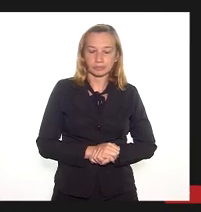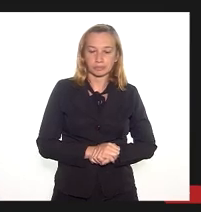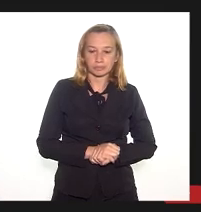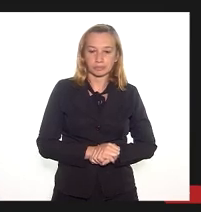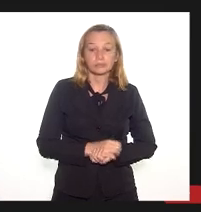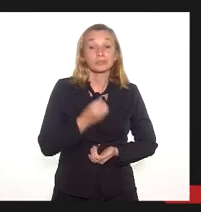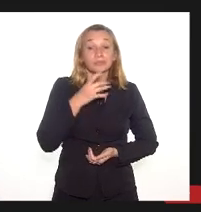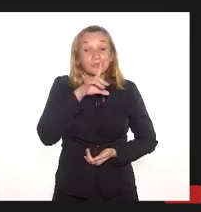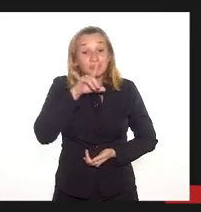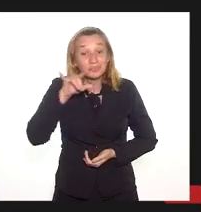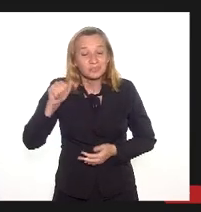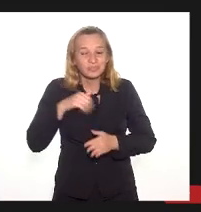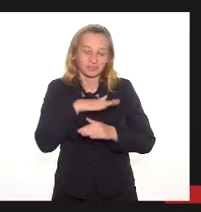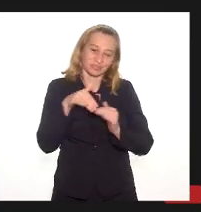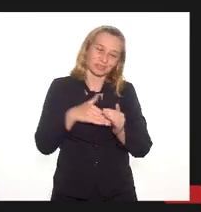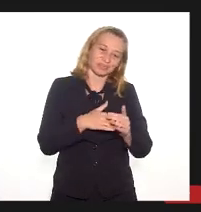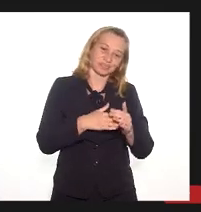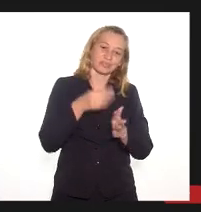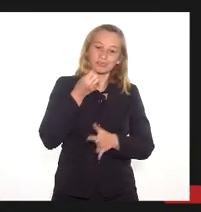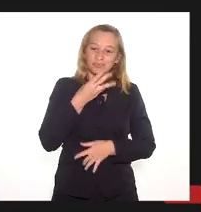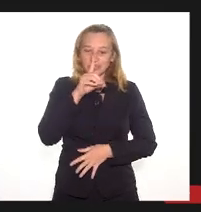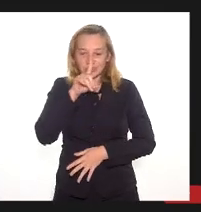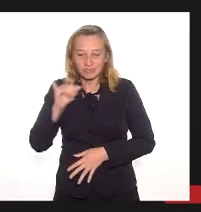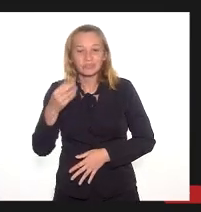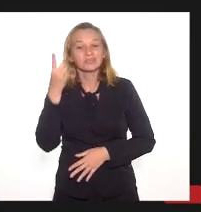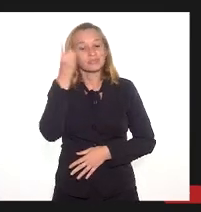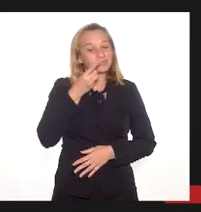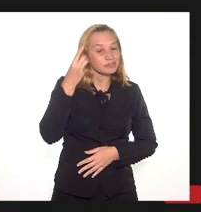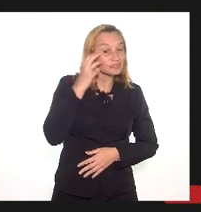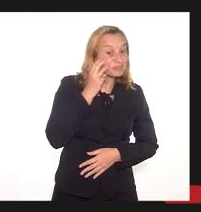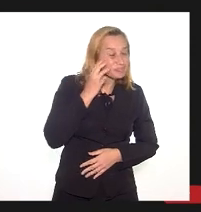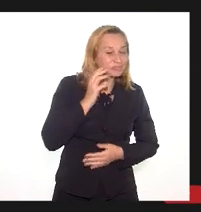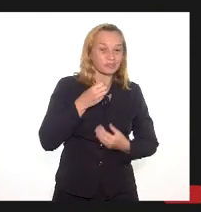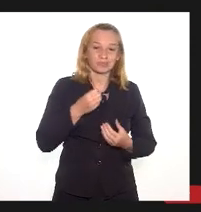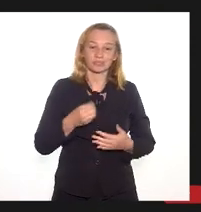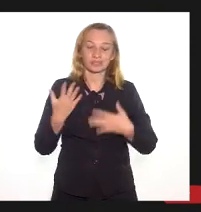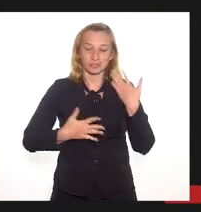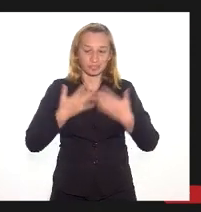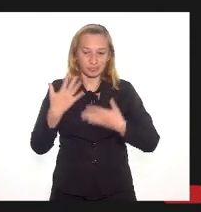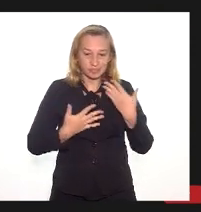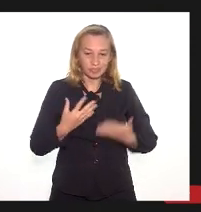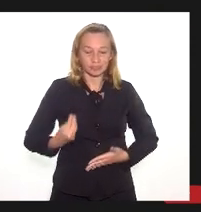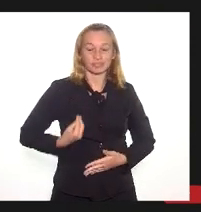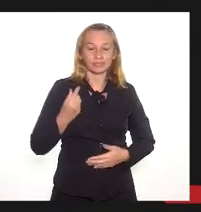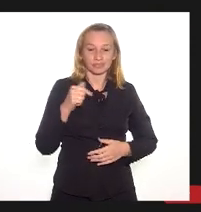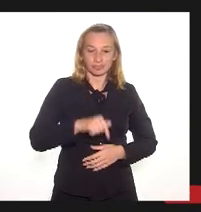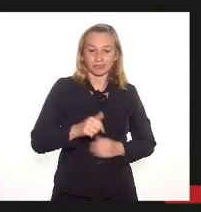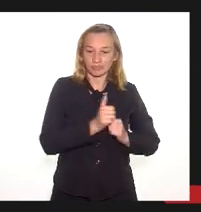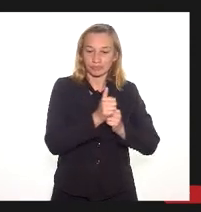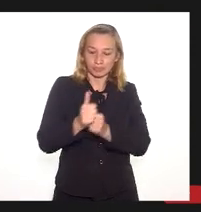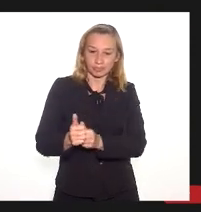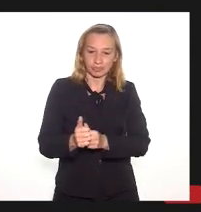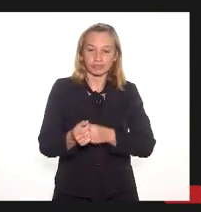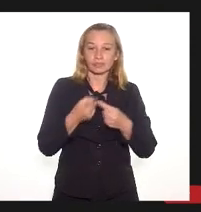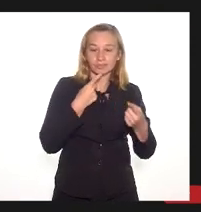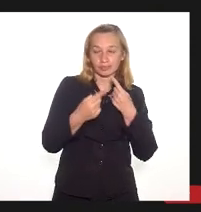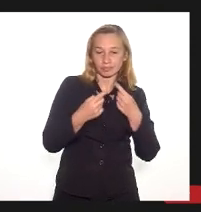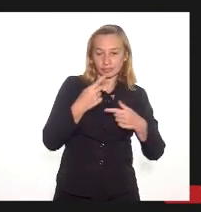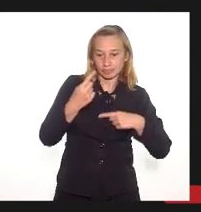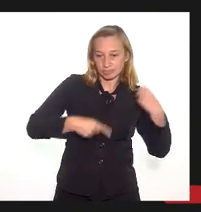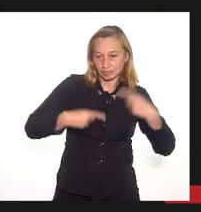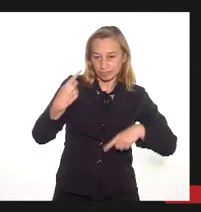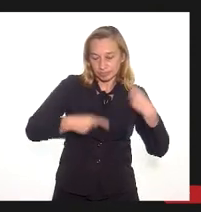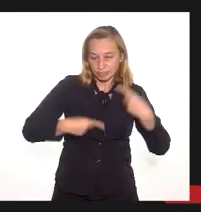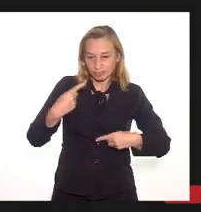Bom dia a todos, bom dia, deputado Valdeck. É um prazer estar aqui com o senhor, que acompanha sempre as políticas públicas e